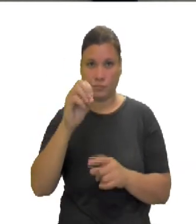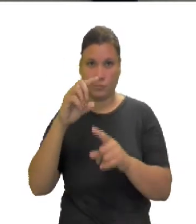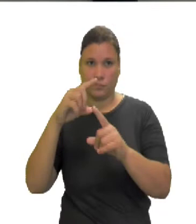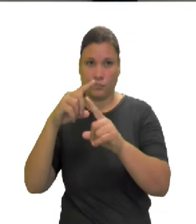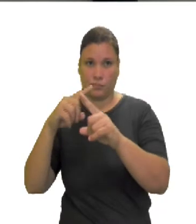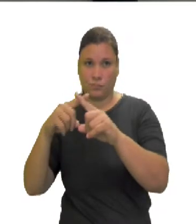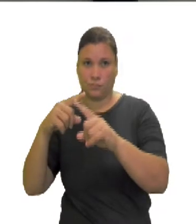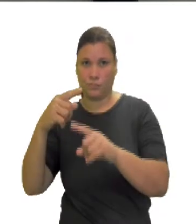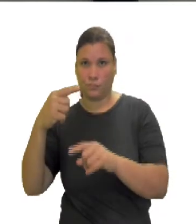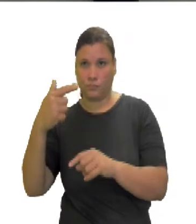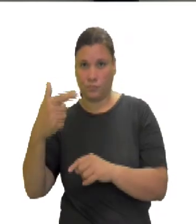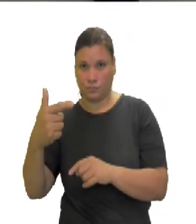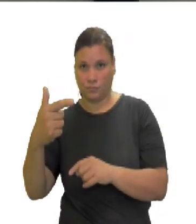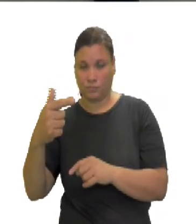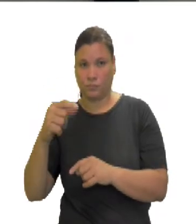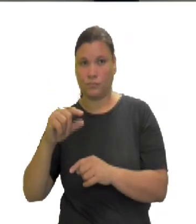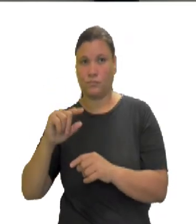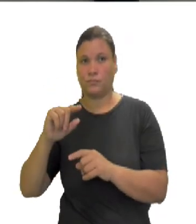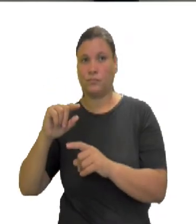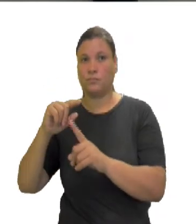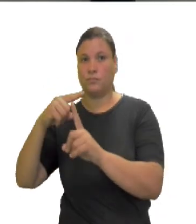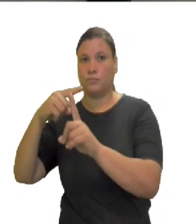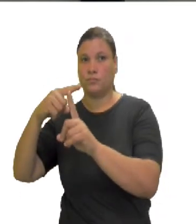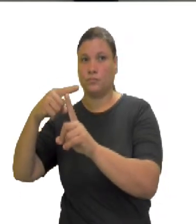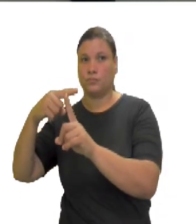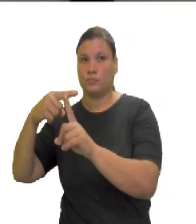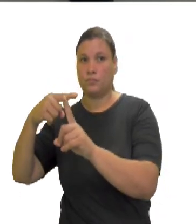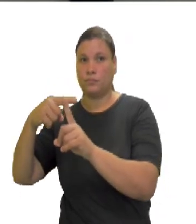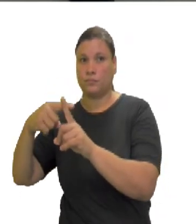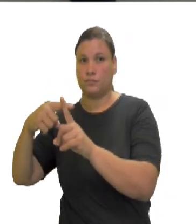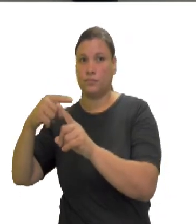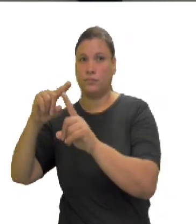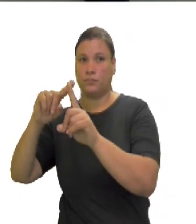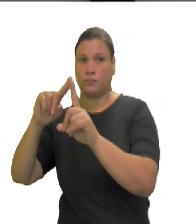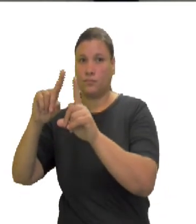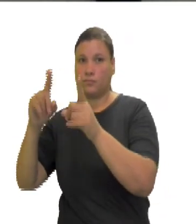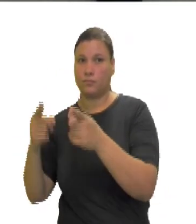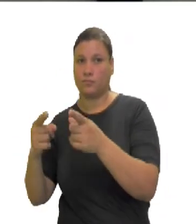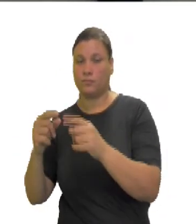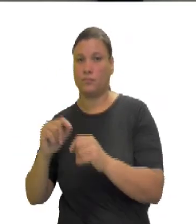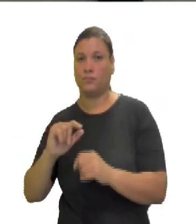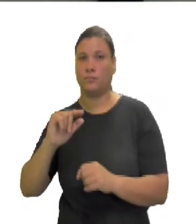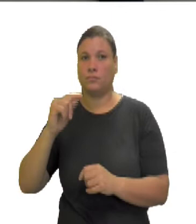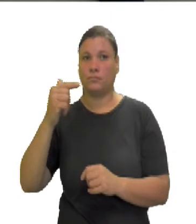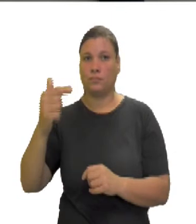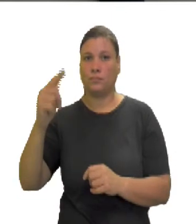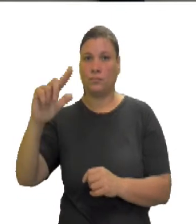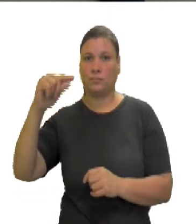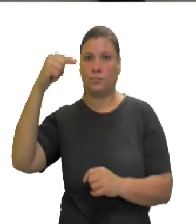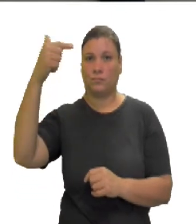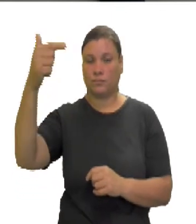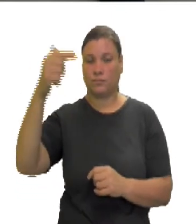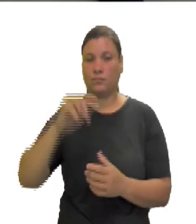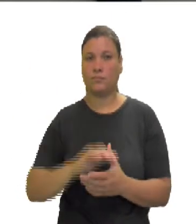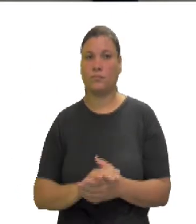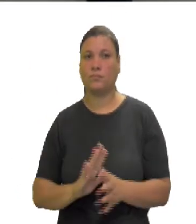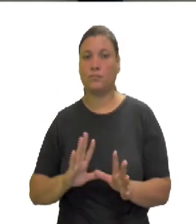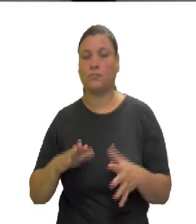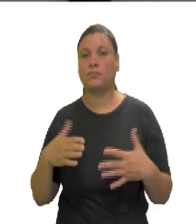segundo, 30 vezes 2, mais o quadrado do segundo termo, 2 ao quadrado.